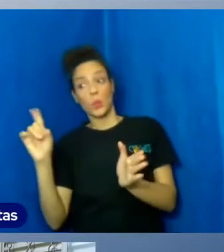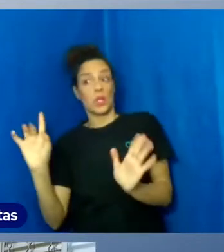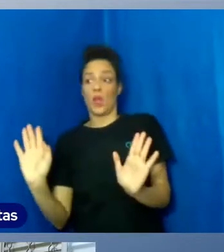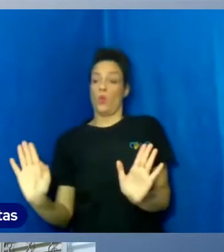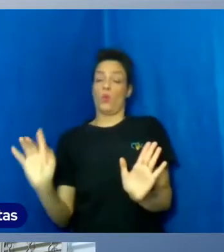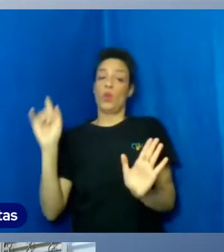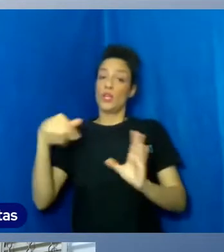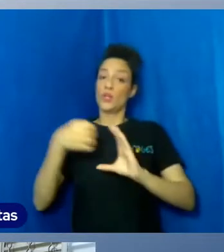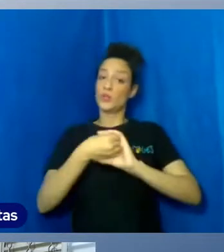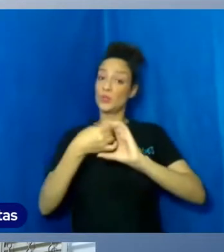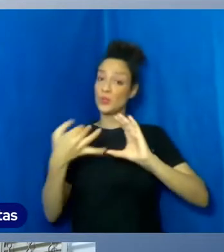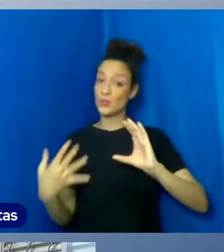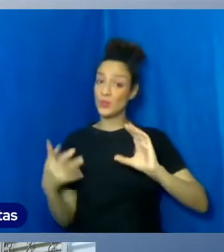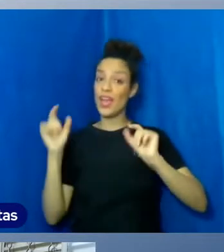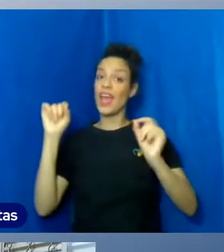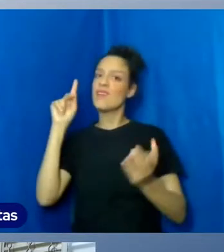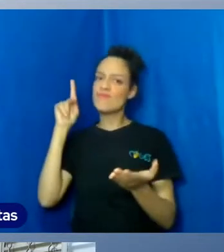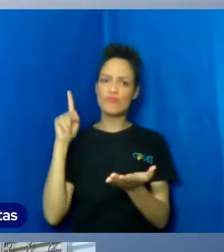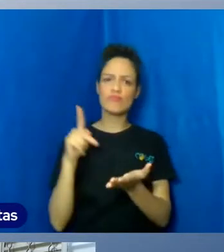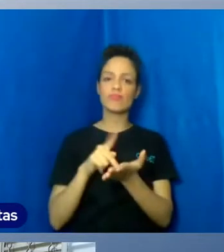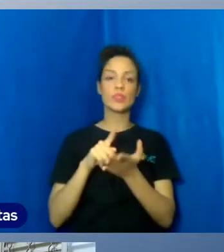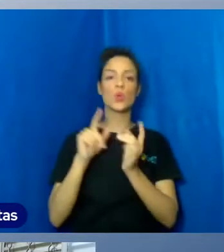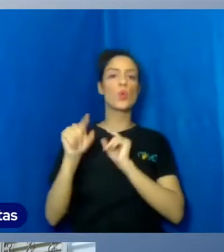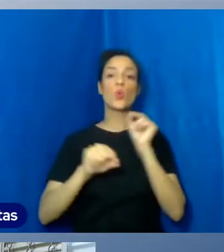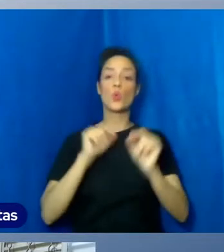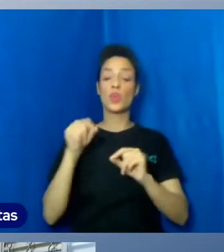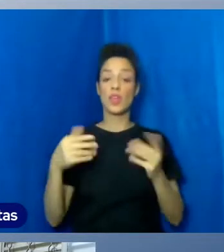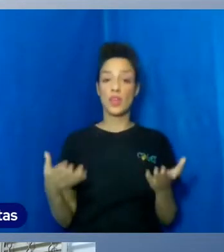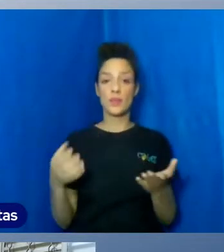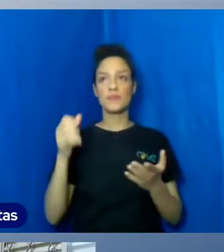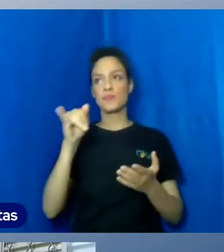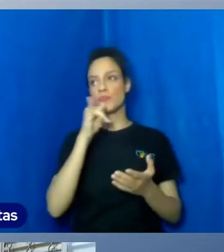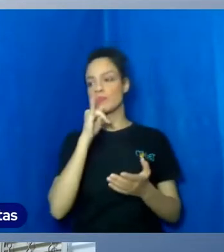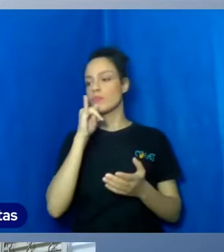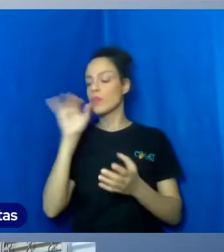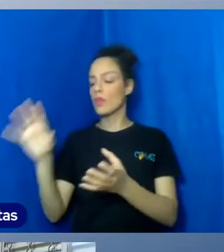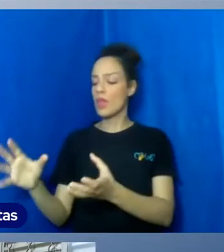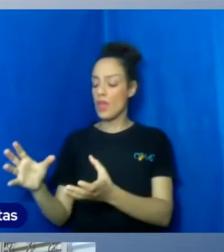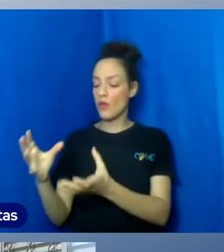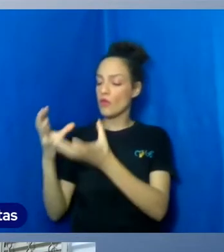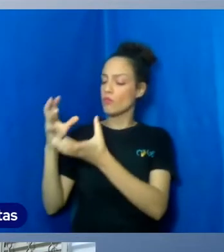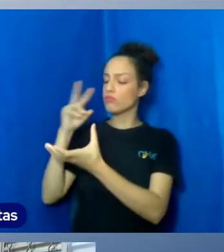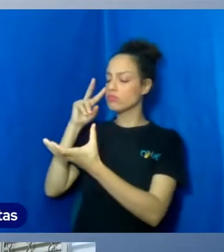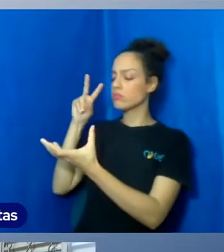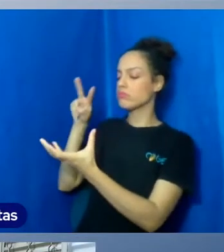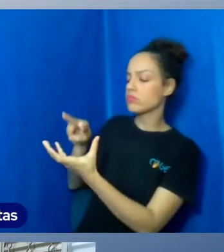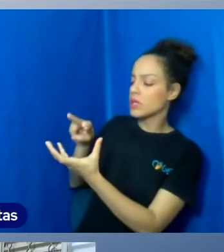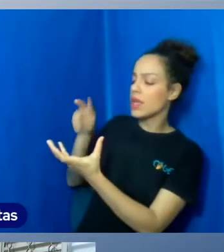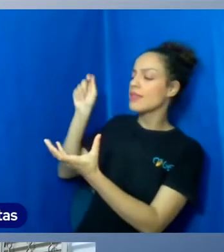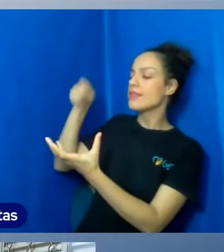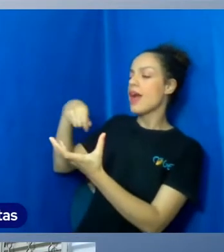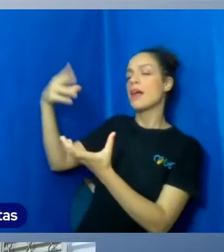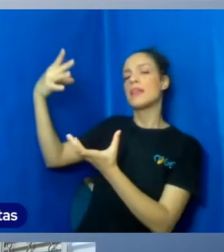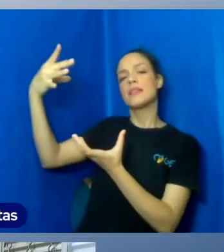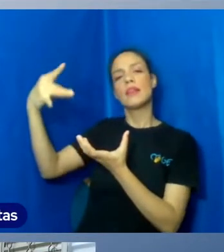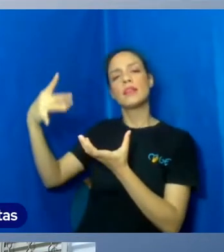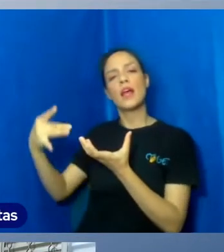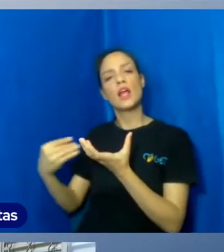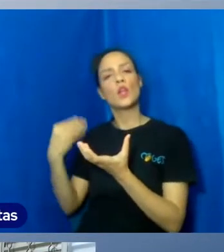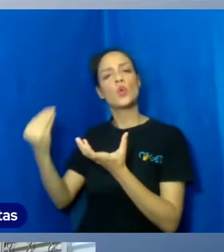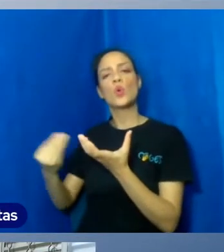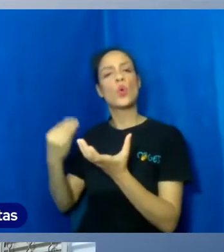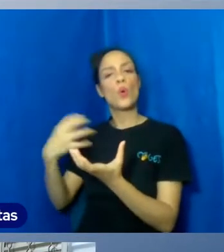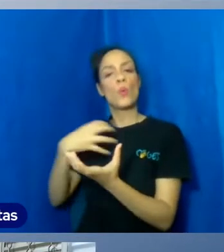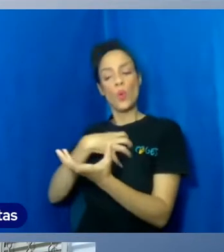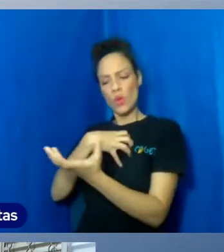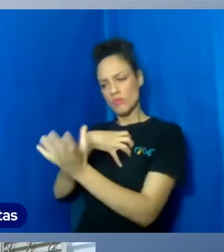é a característica da verdade. Se eu pego uma coisa e consigo defini-la exatamente como ela é, e digo como ela não é, isso